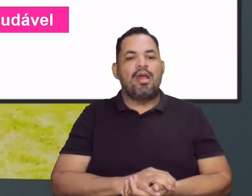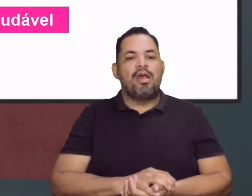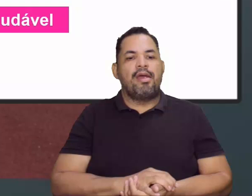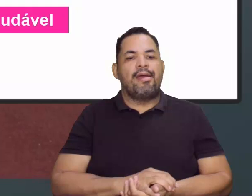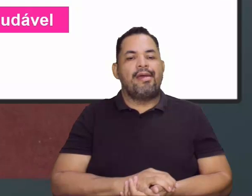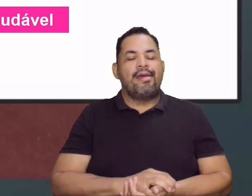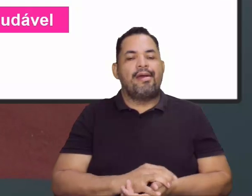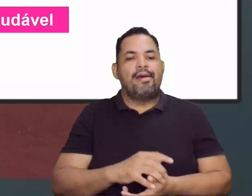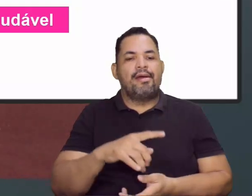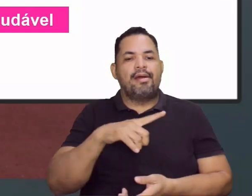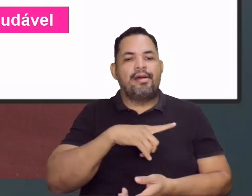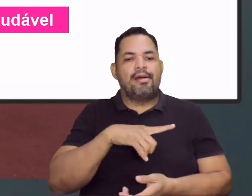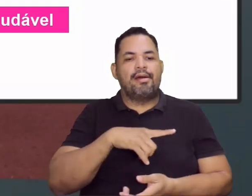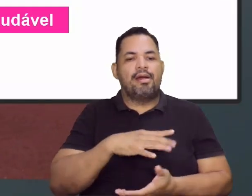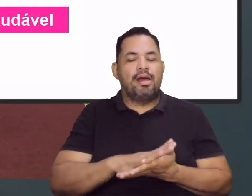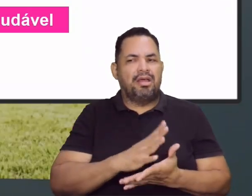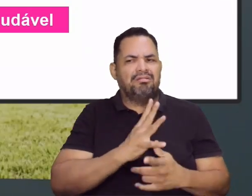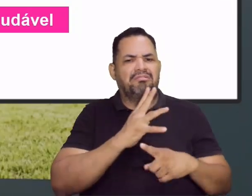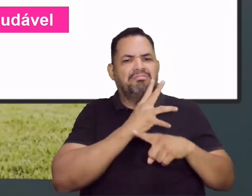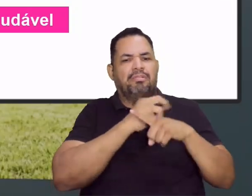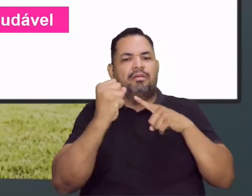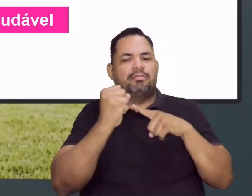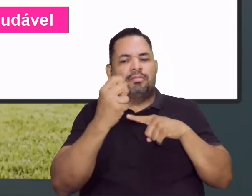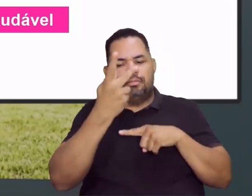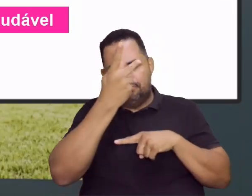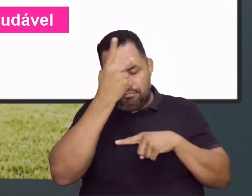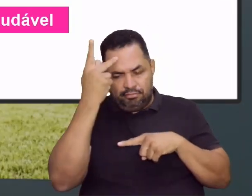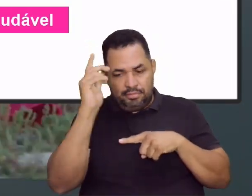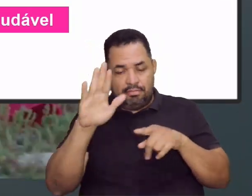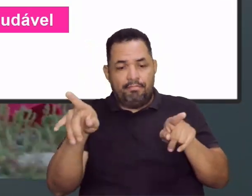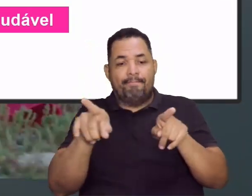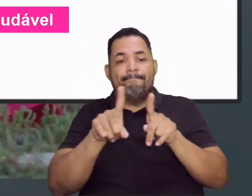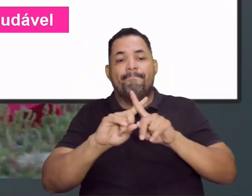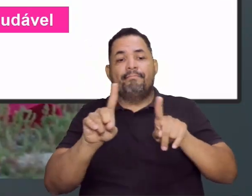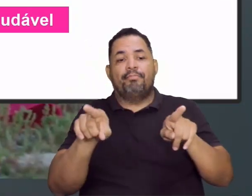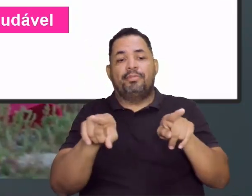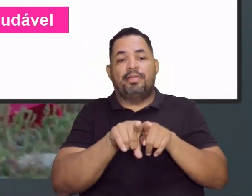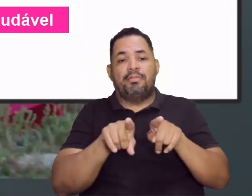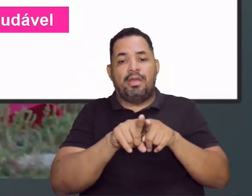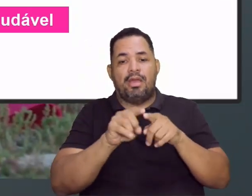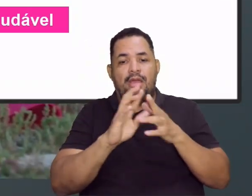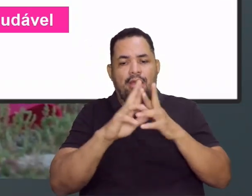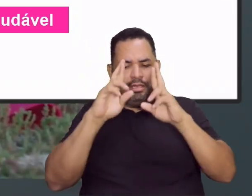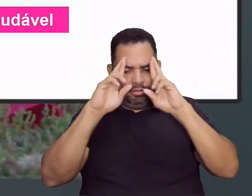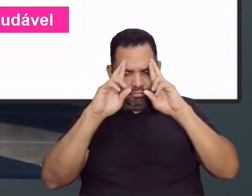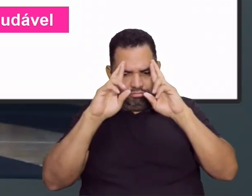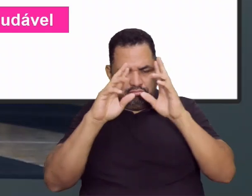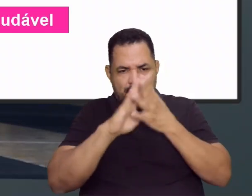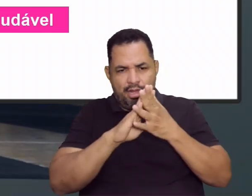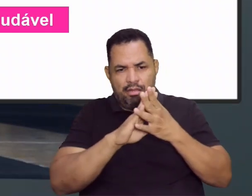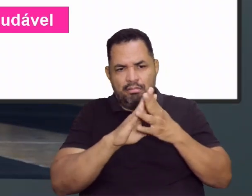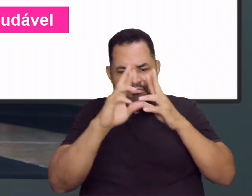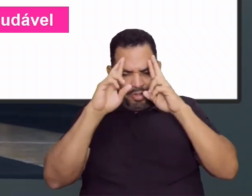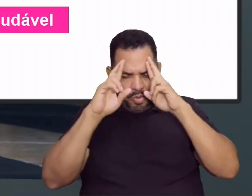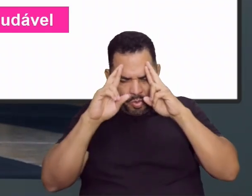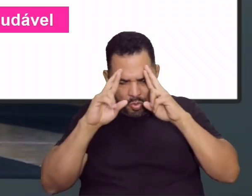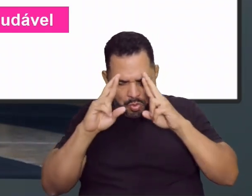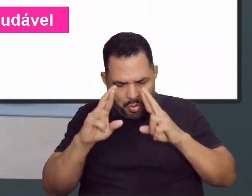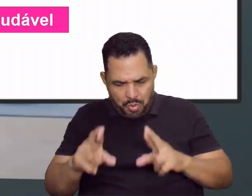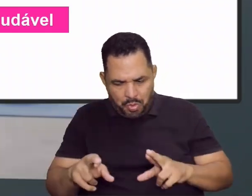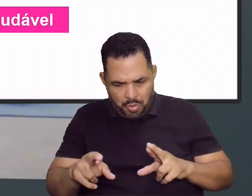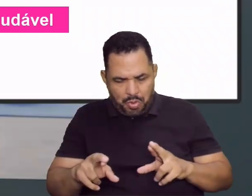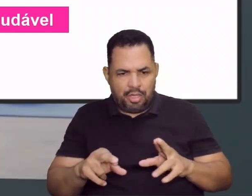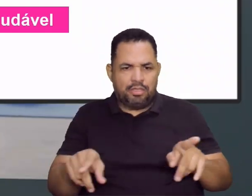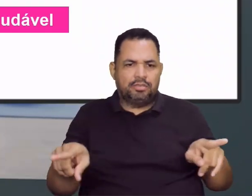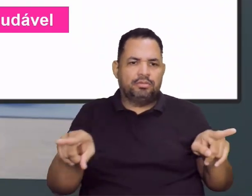né? Existe um vencedor? Vai existir, mas existe também o respeito pelo outro que jogou comigo, né? Existe aí também